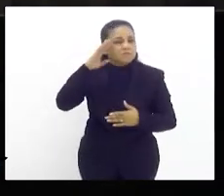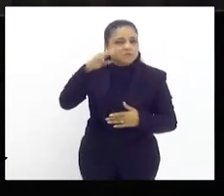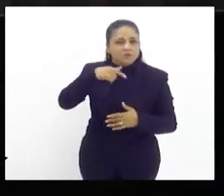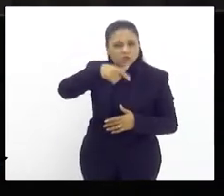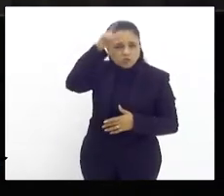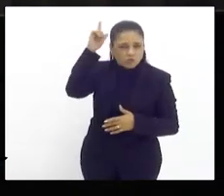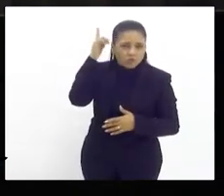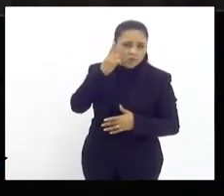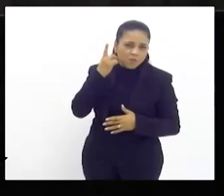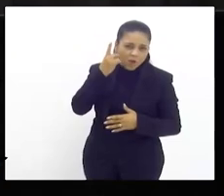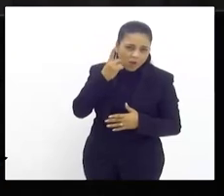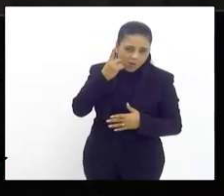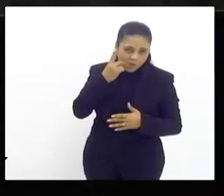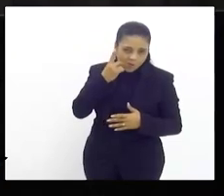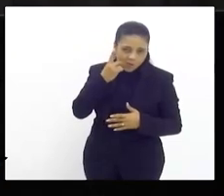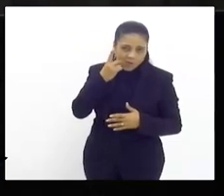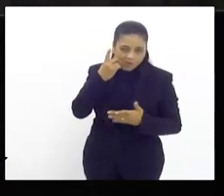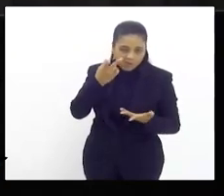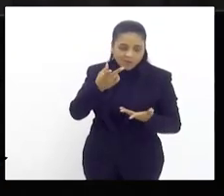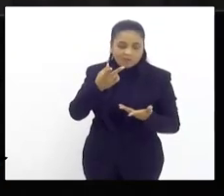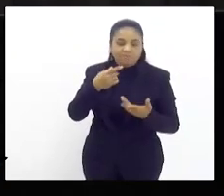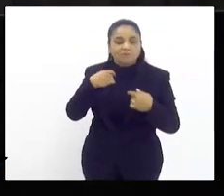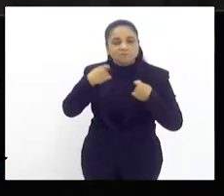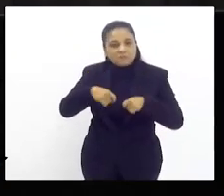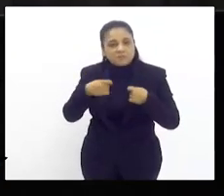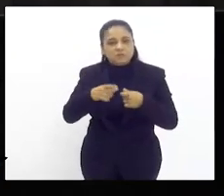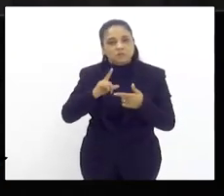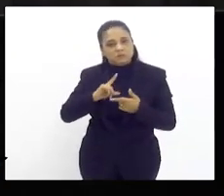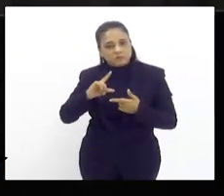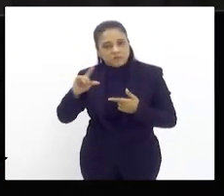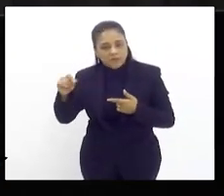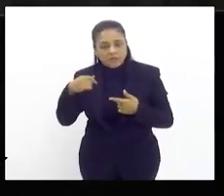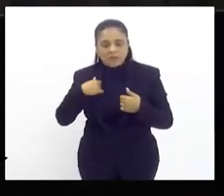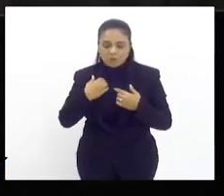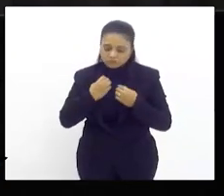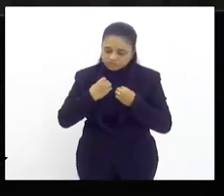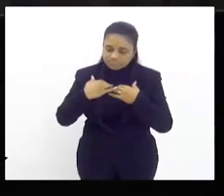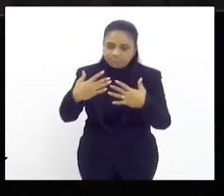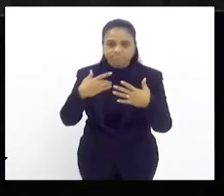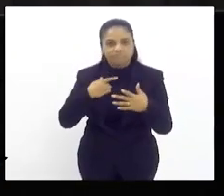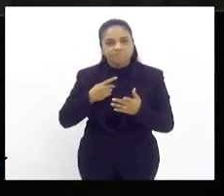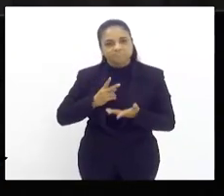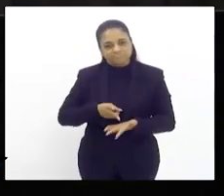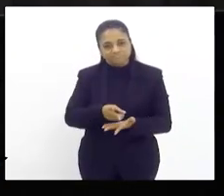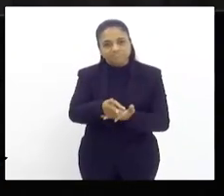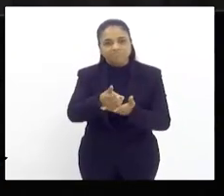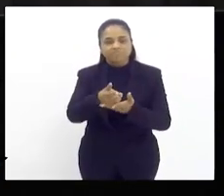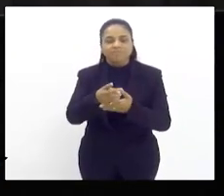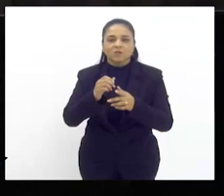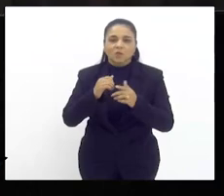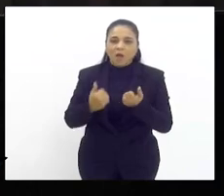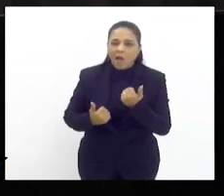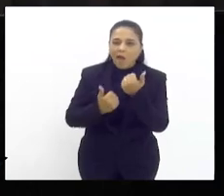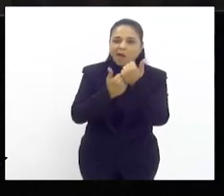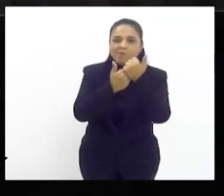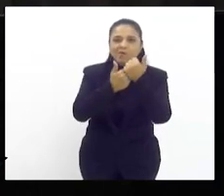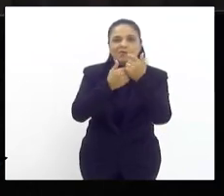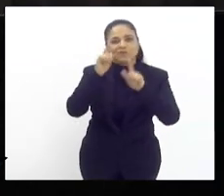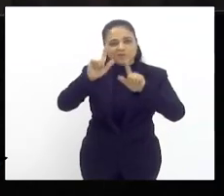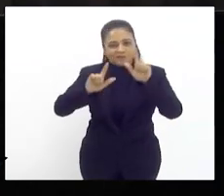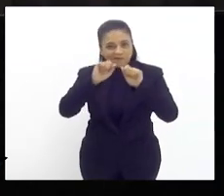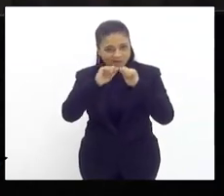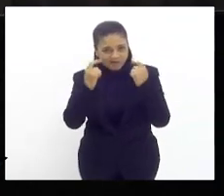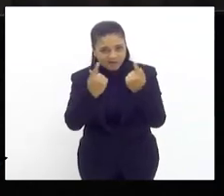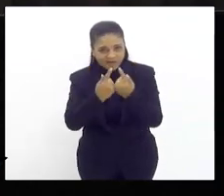estava lá e teve que se retirar. Mas eu consegui tocar a audiência pública com o apoio da assessoria da TV Alérgica. Eu quero agradecer